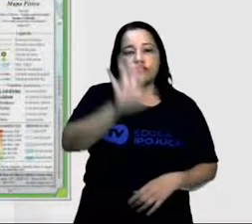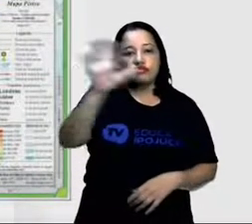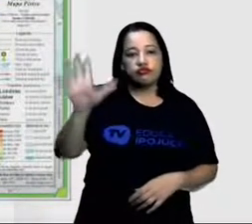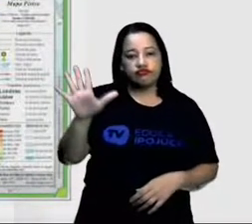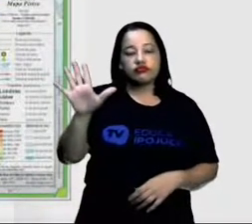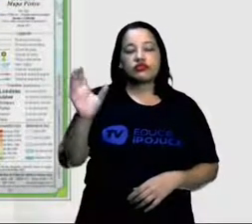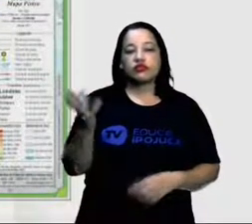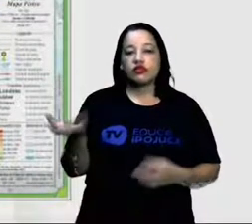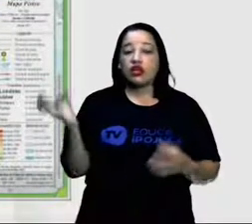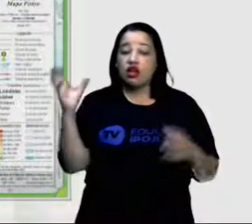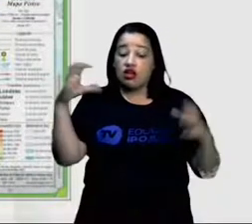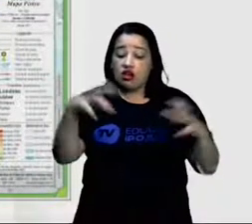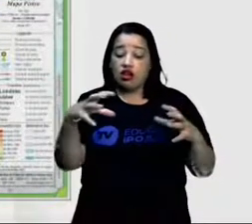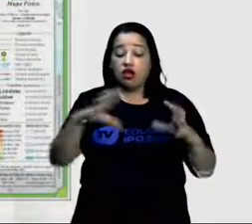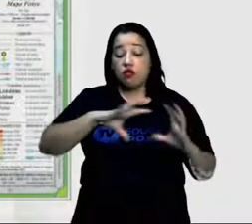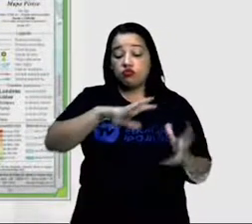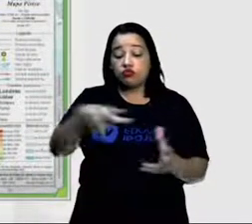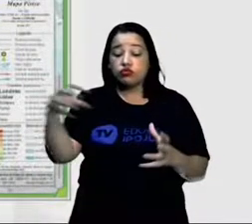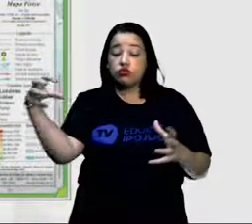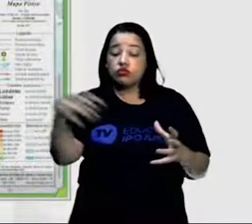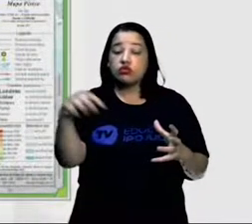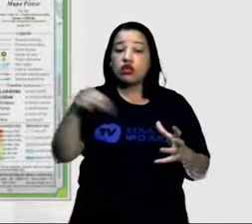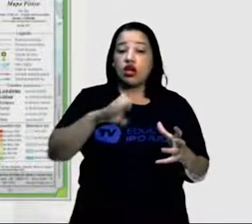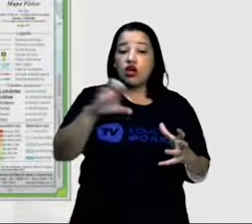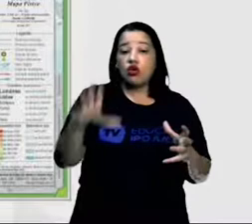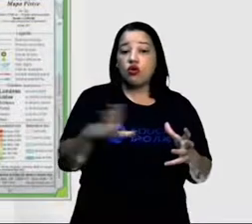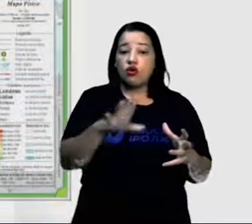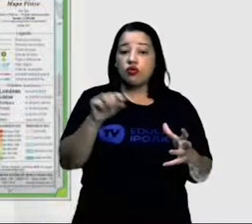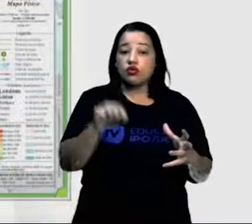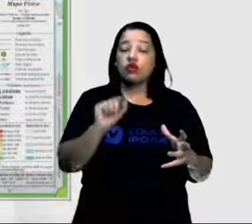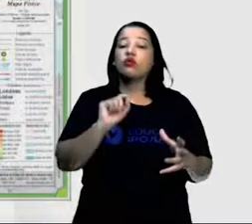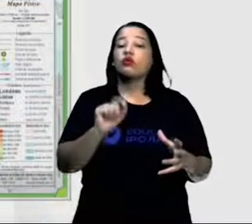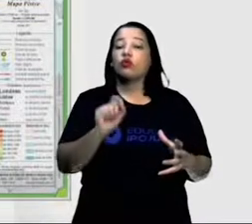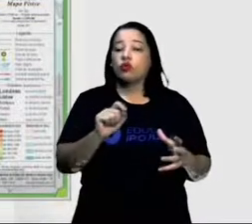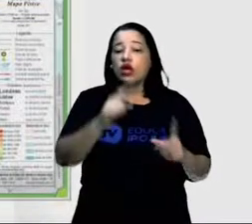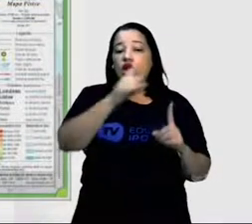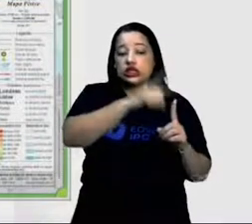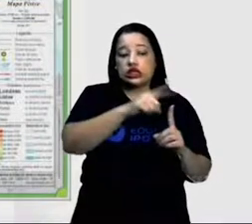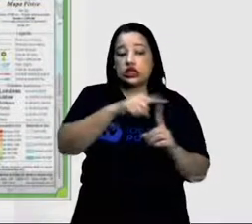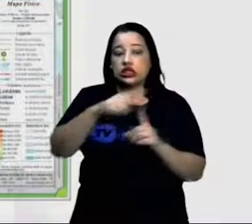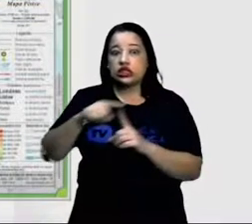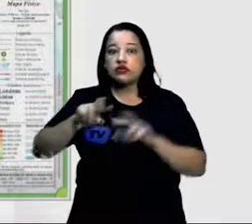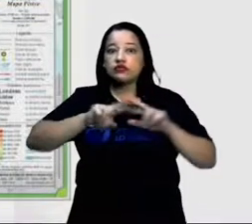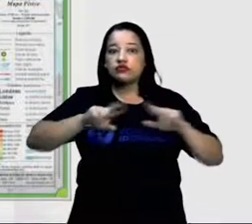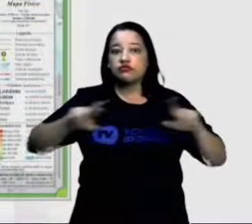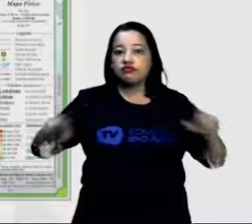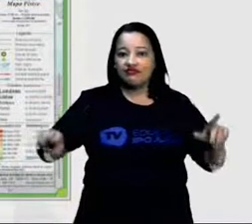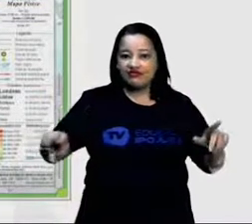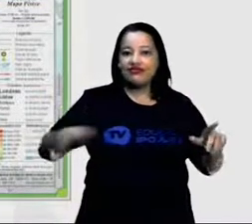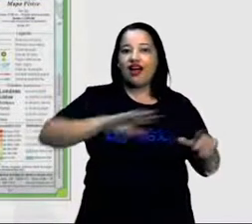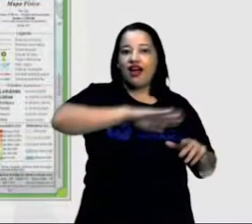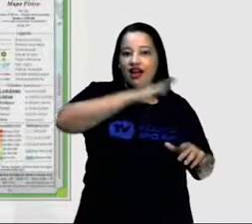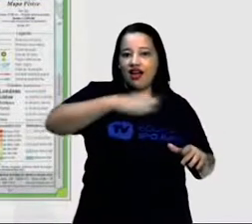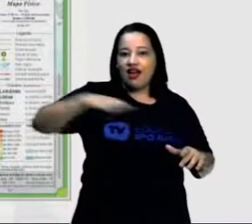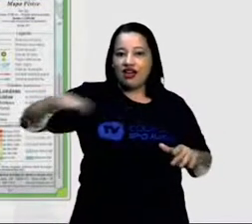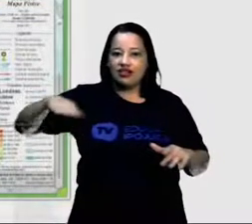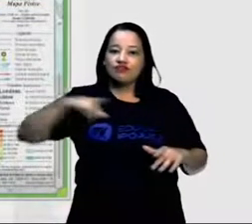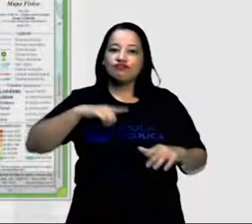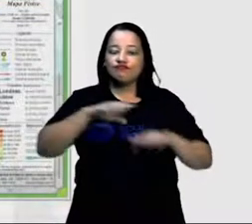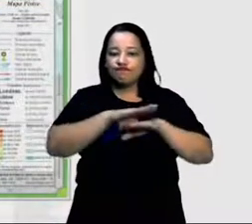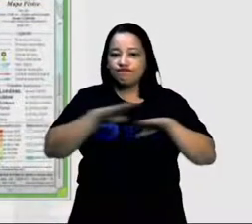tem a demonstração de cada tipo de relevo que a gente falou anteriormente.